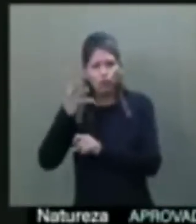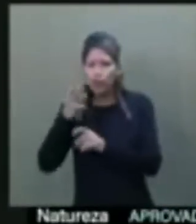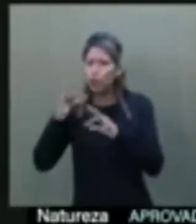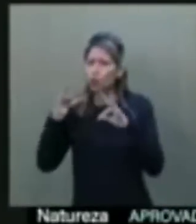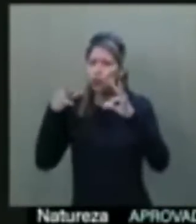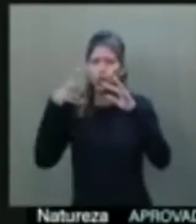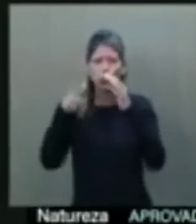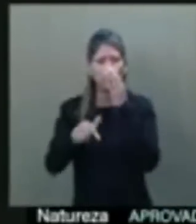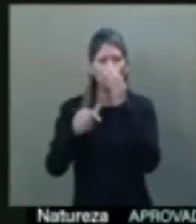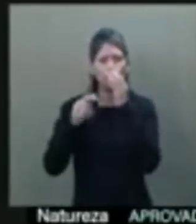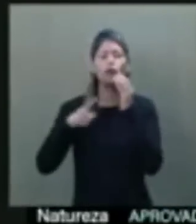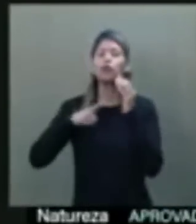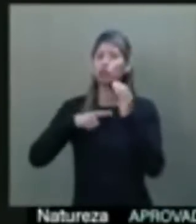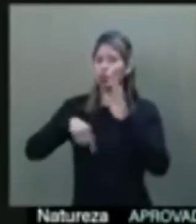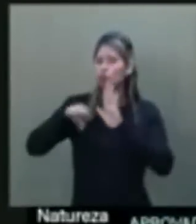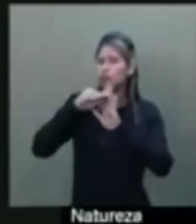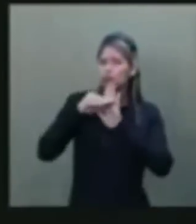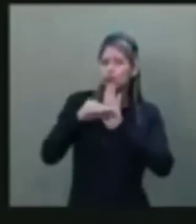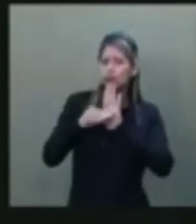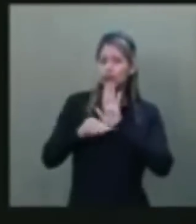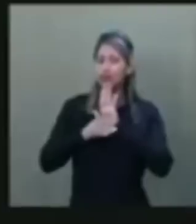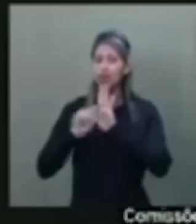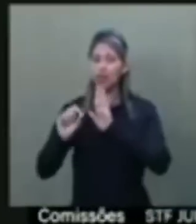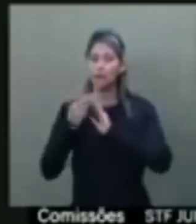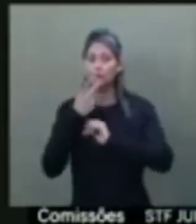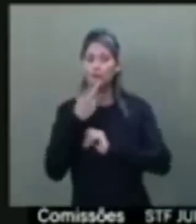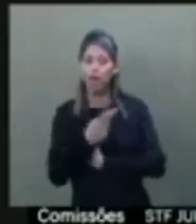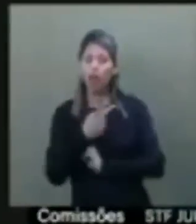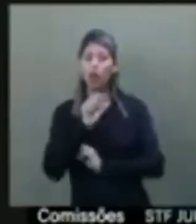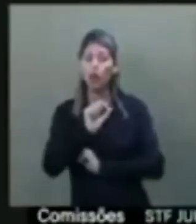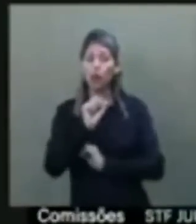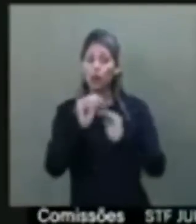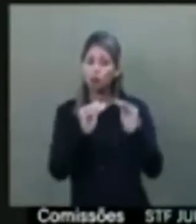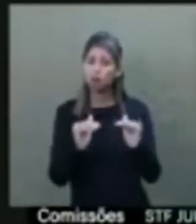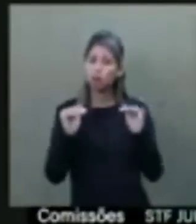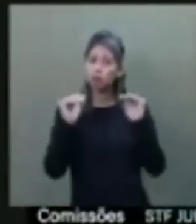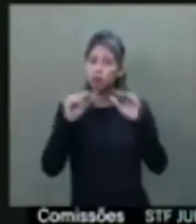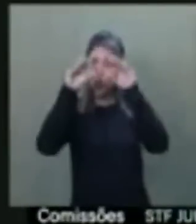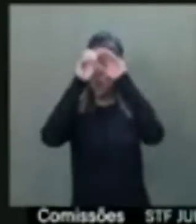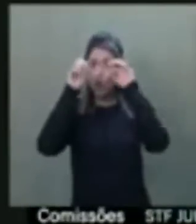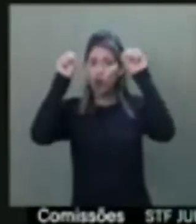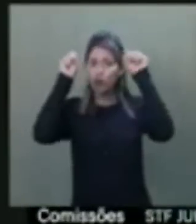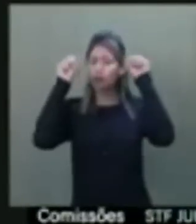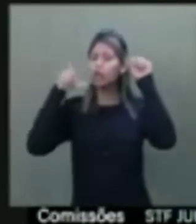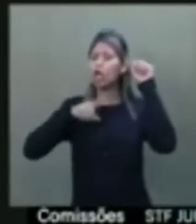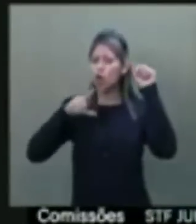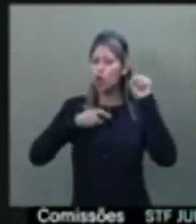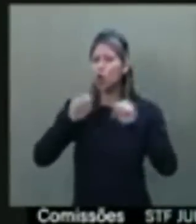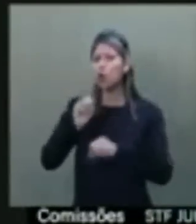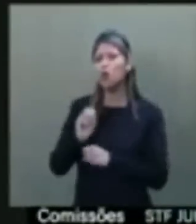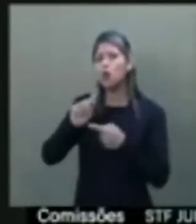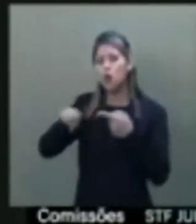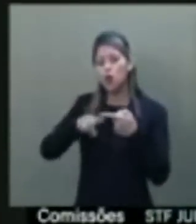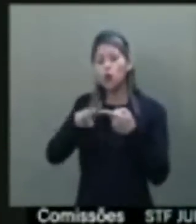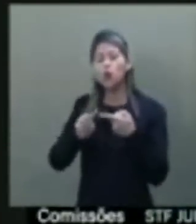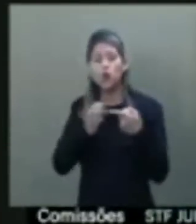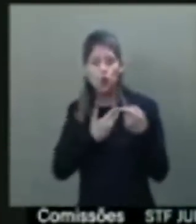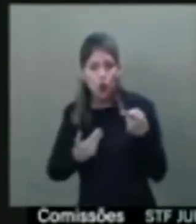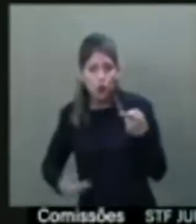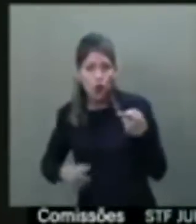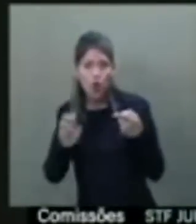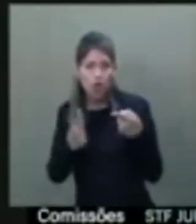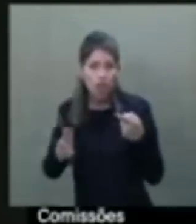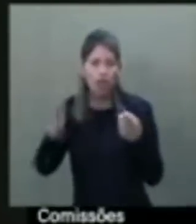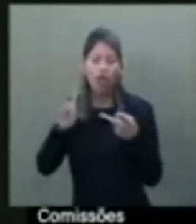liminar proferida pelo Supremo Tribunal Federal. Estamos resolvendo as questões de união, estados, municípios, hospitais filantrópicos.